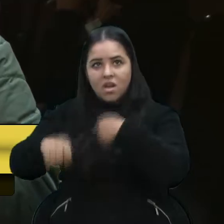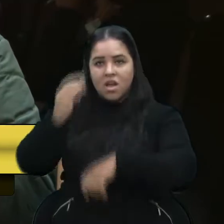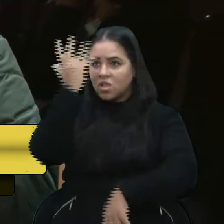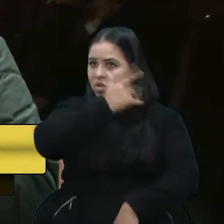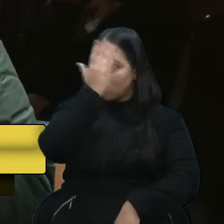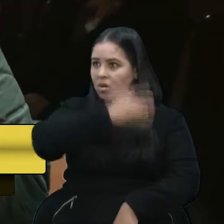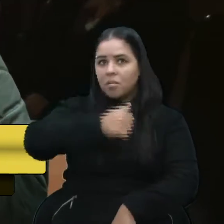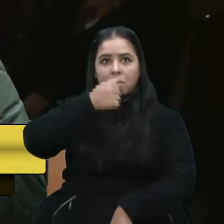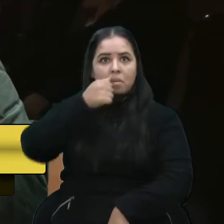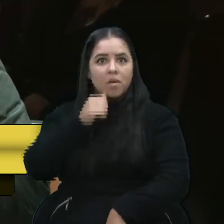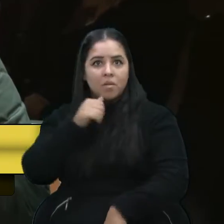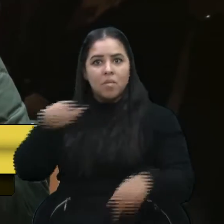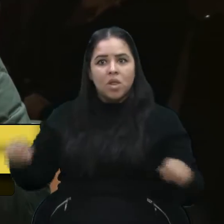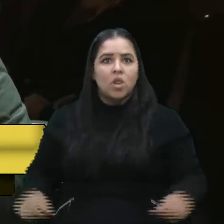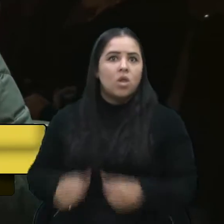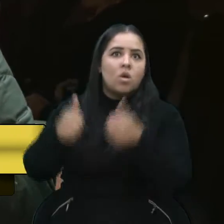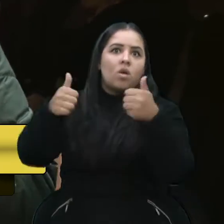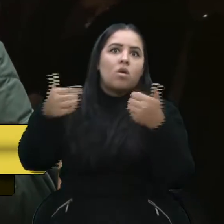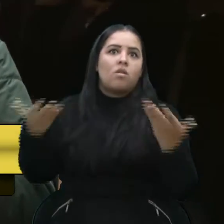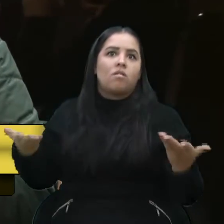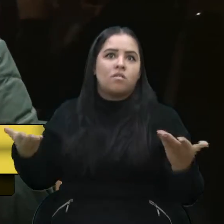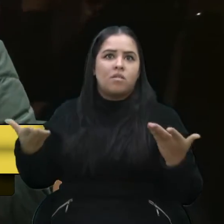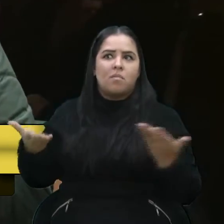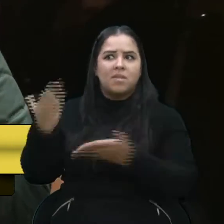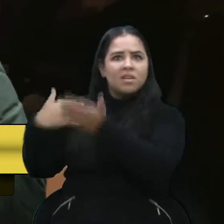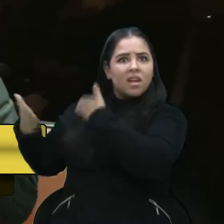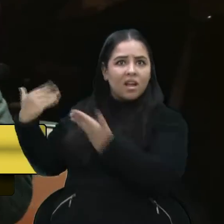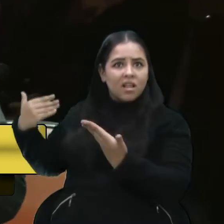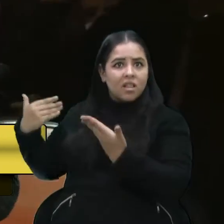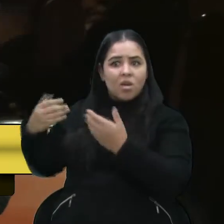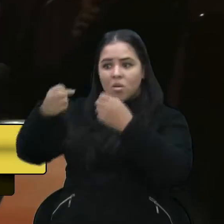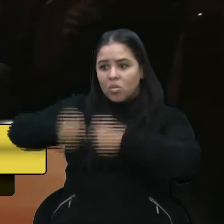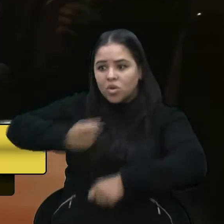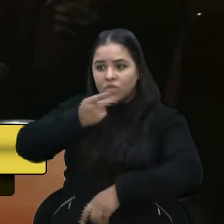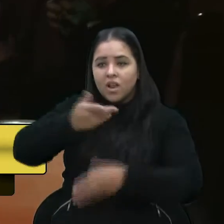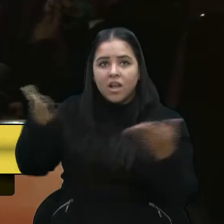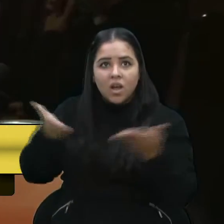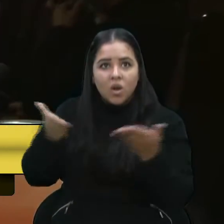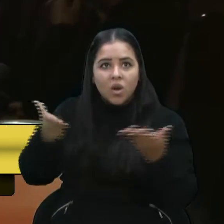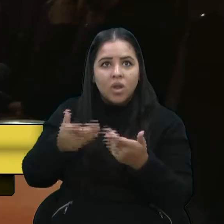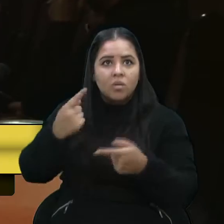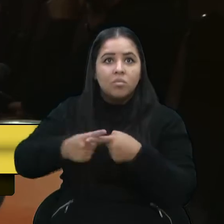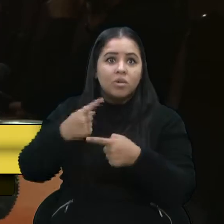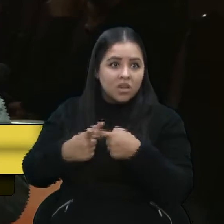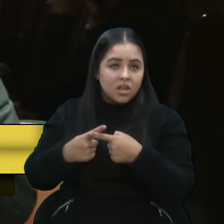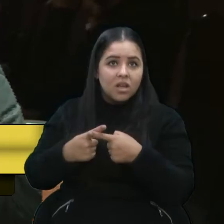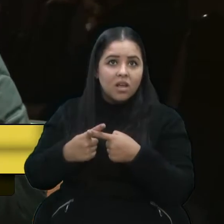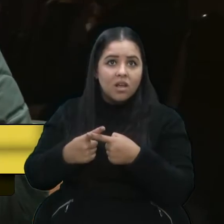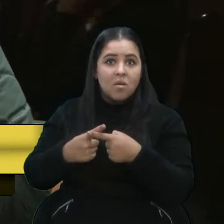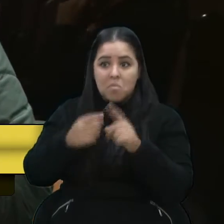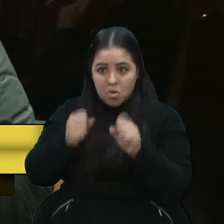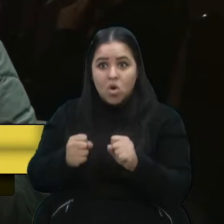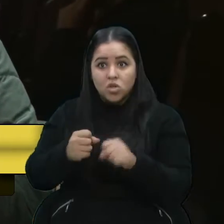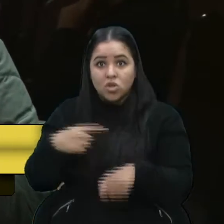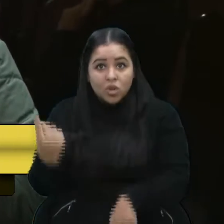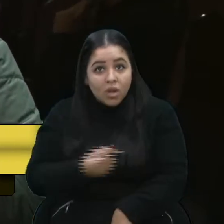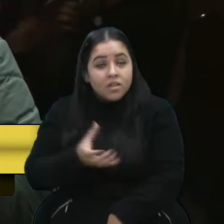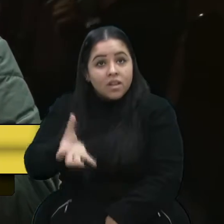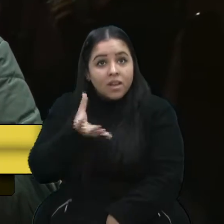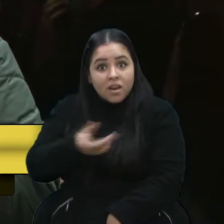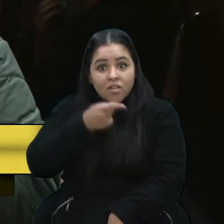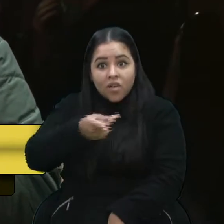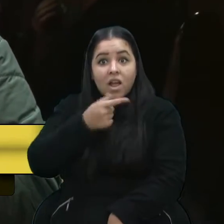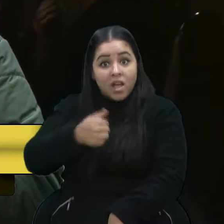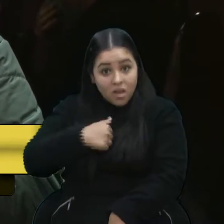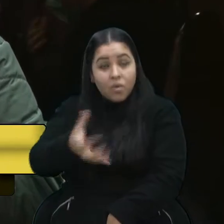Paula foi a melhor de todas. Ah, foi as passadas. Não, nós podemos dizer que foi essa. Por que não nós podemos dizer? Nós queremos dizer isso, eu sou um, quero